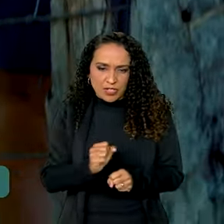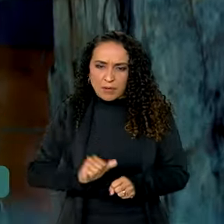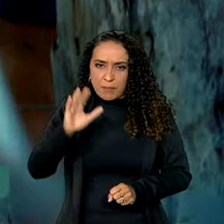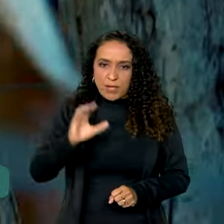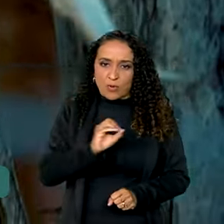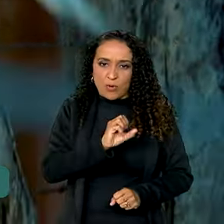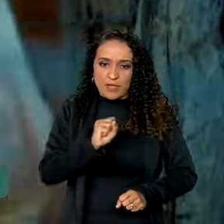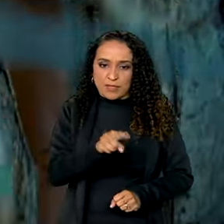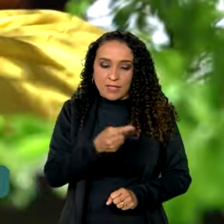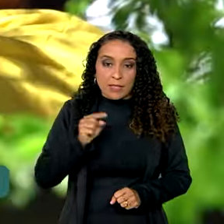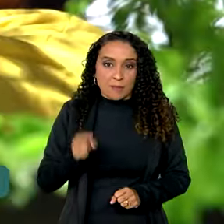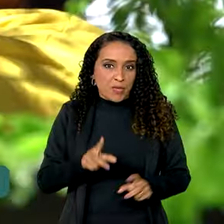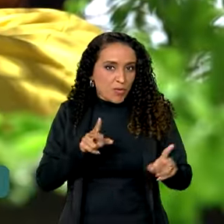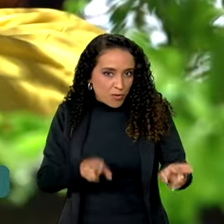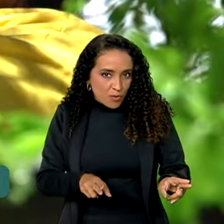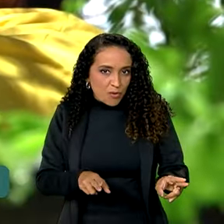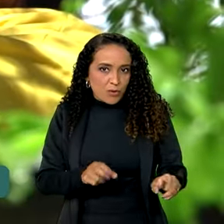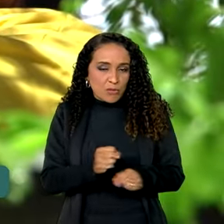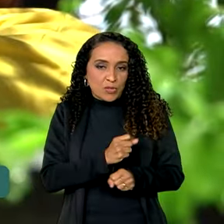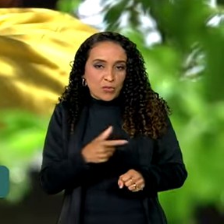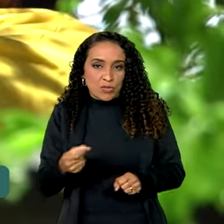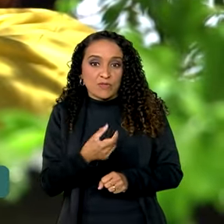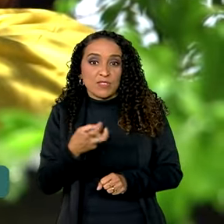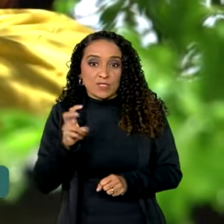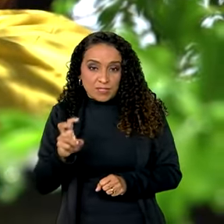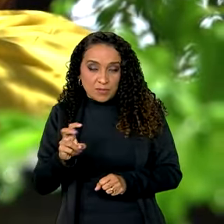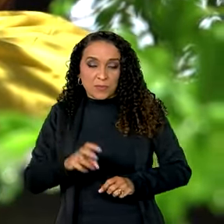80 mil delas para 2025.